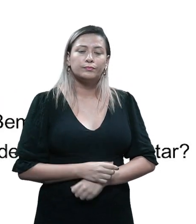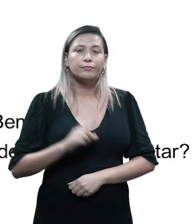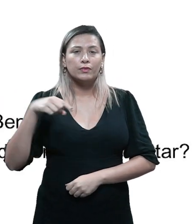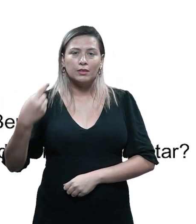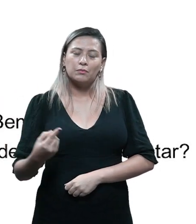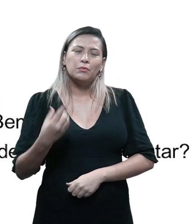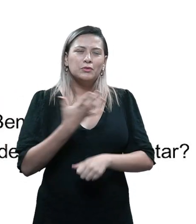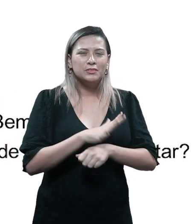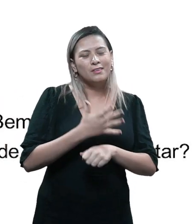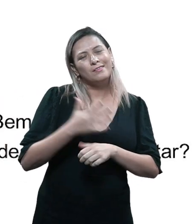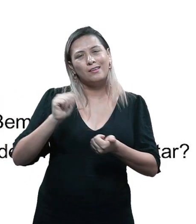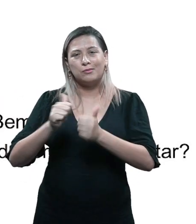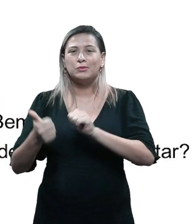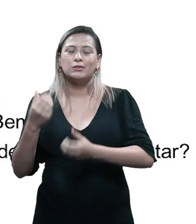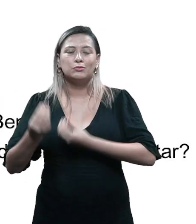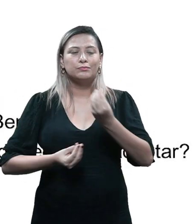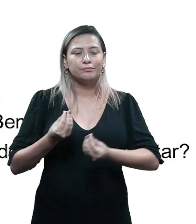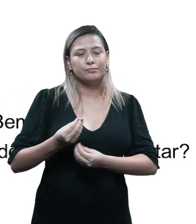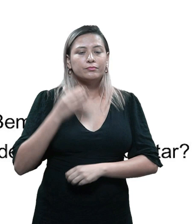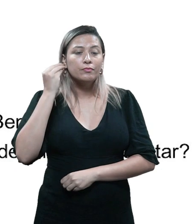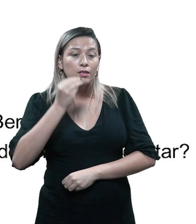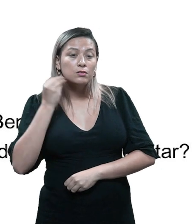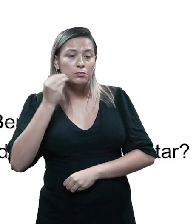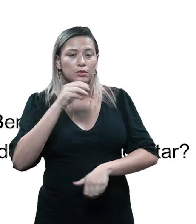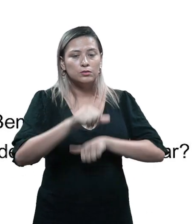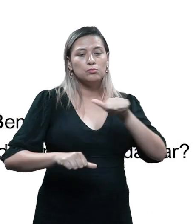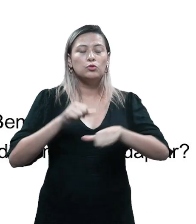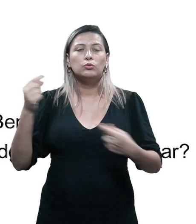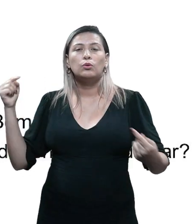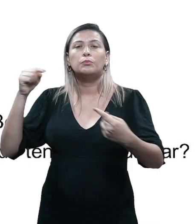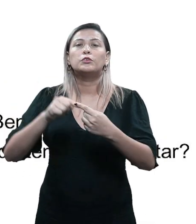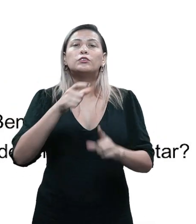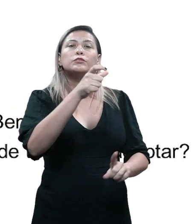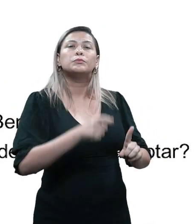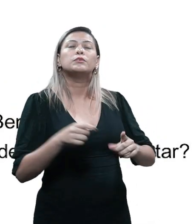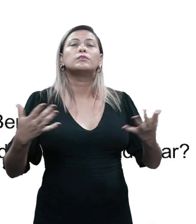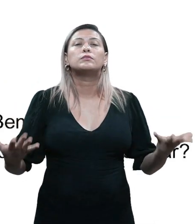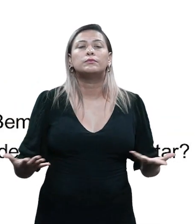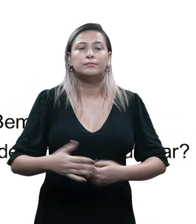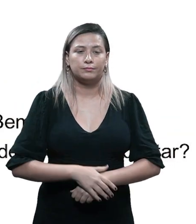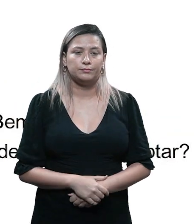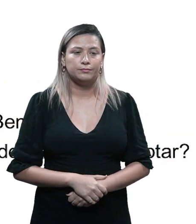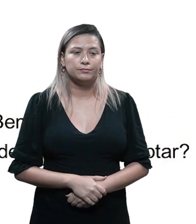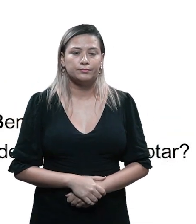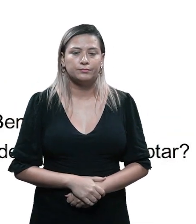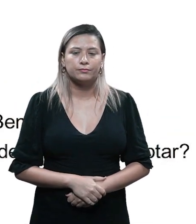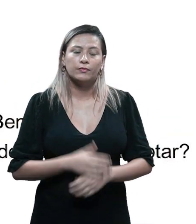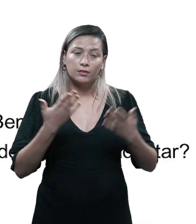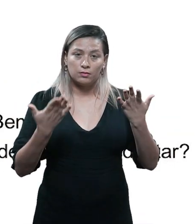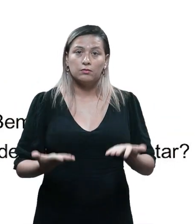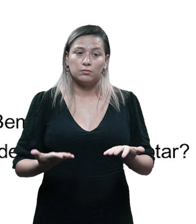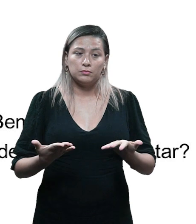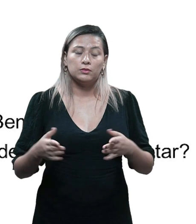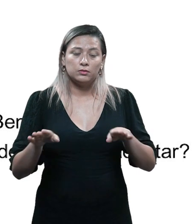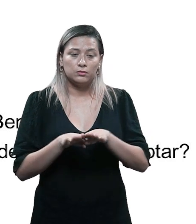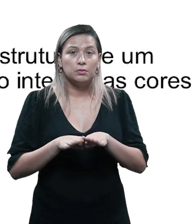personagem enfrenta uma nova situação depois de tentar se adaptar, como essa experiência muda os objetivos